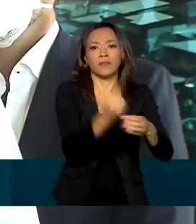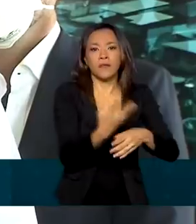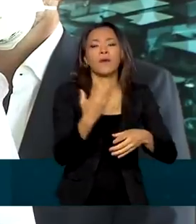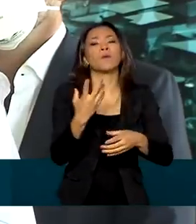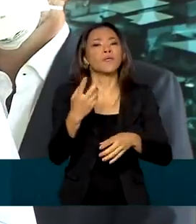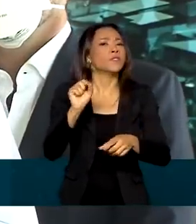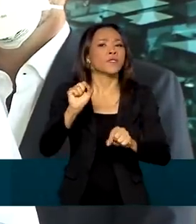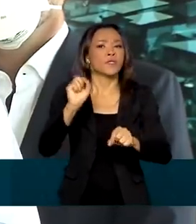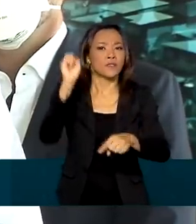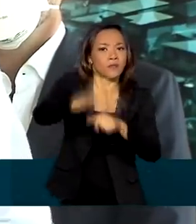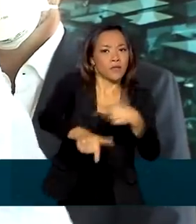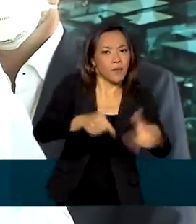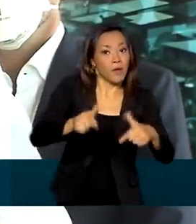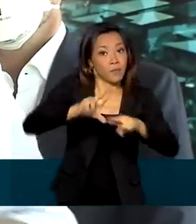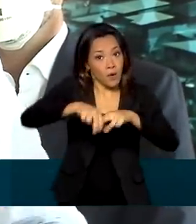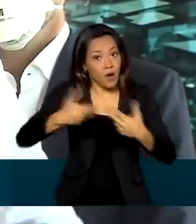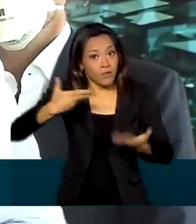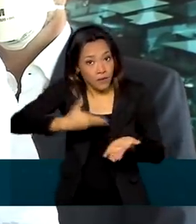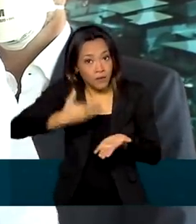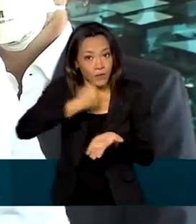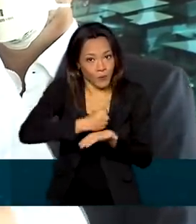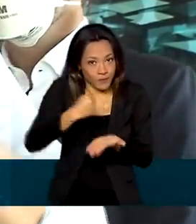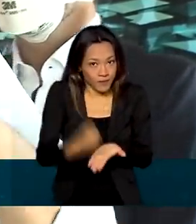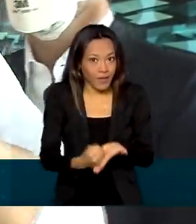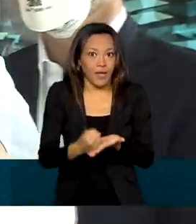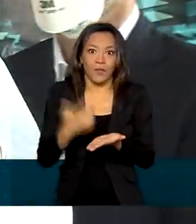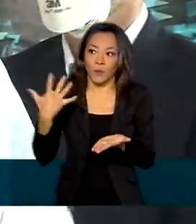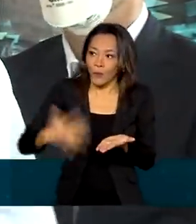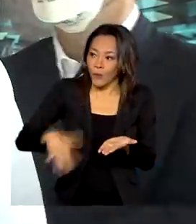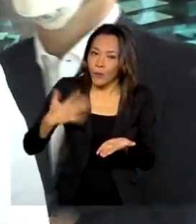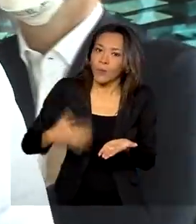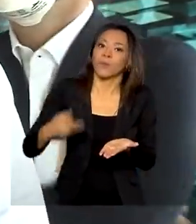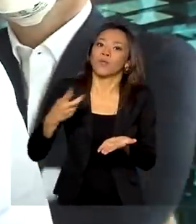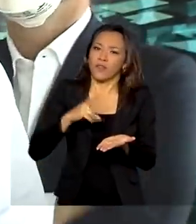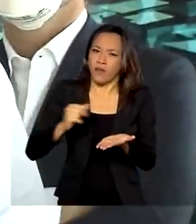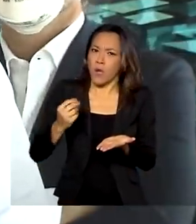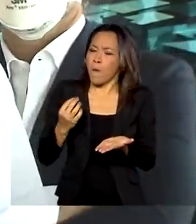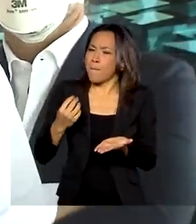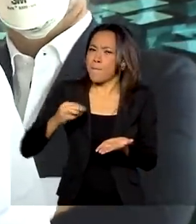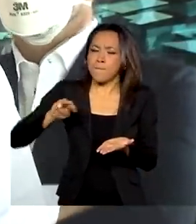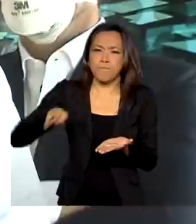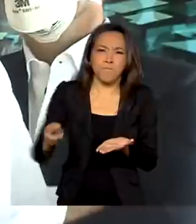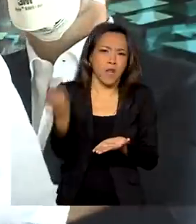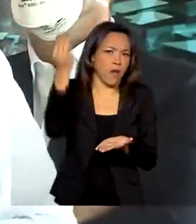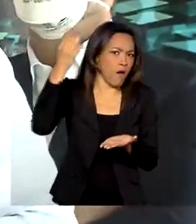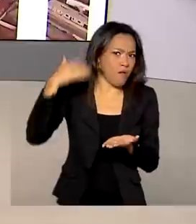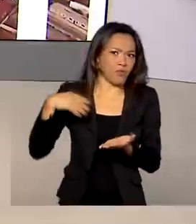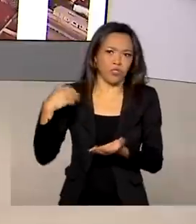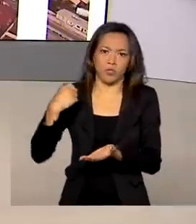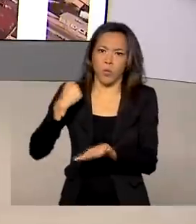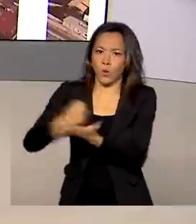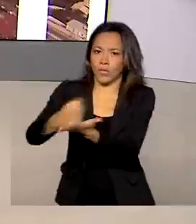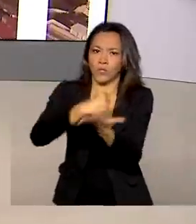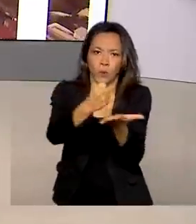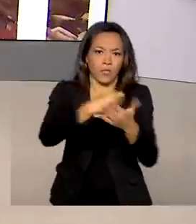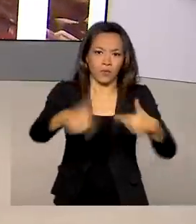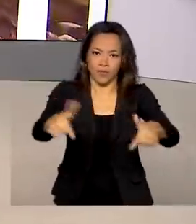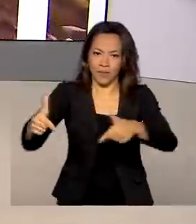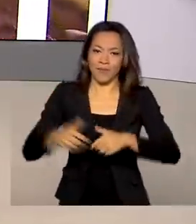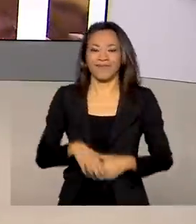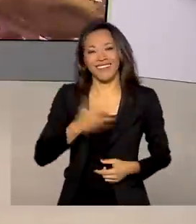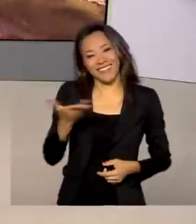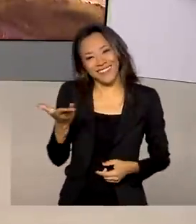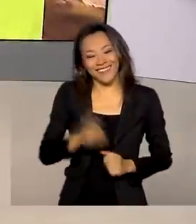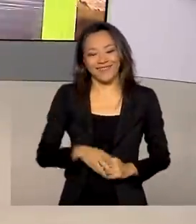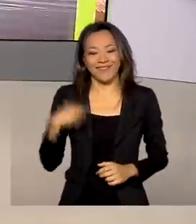contratos, que estão sendo feitos muito grande, que vai passar da casa de milhão de postos de trabalho. É isso,